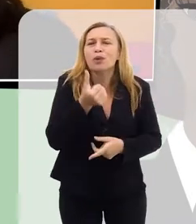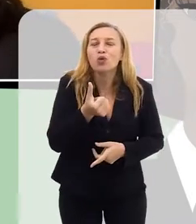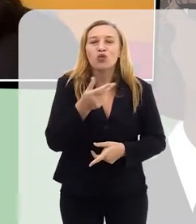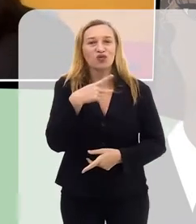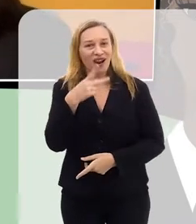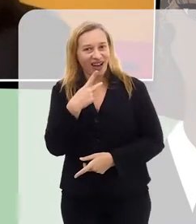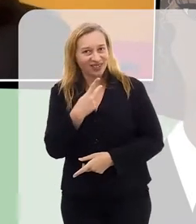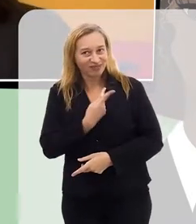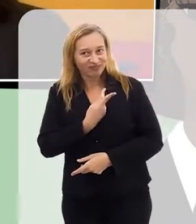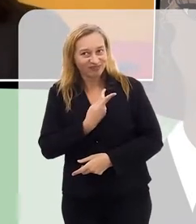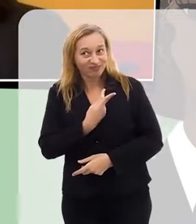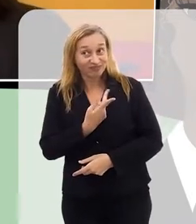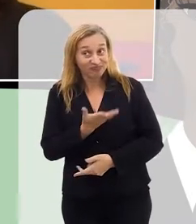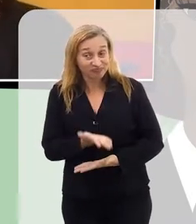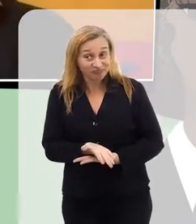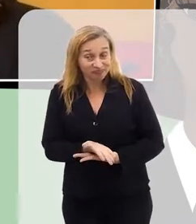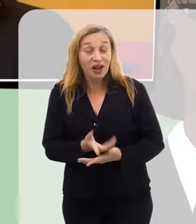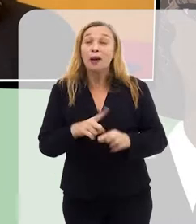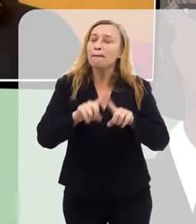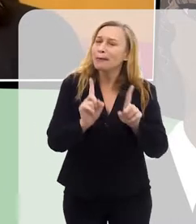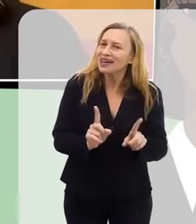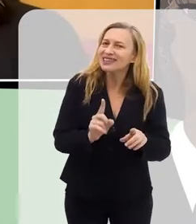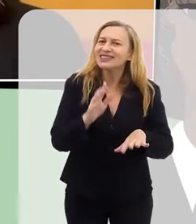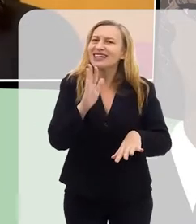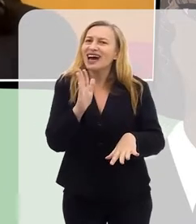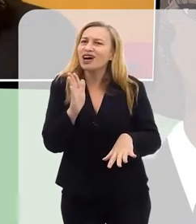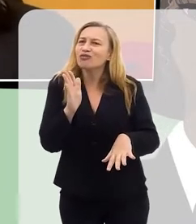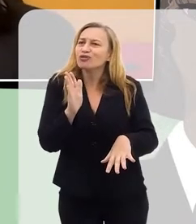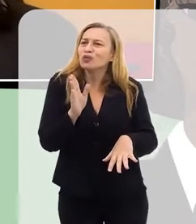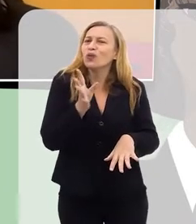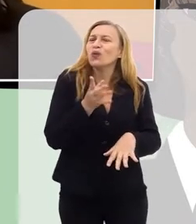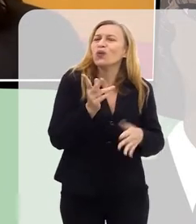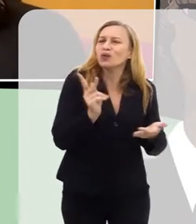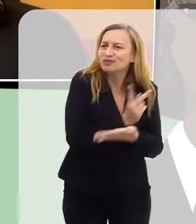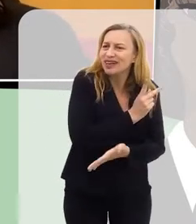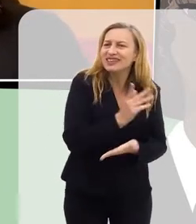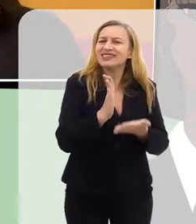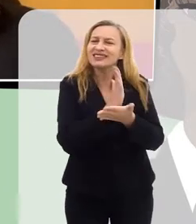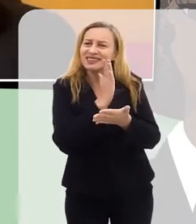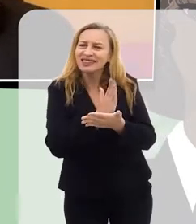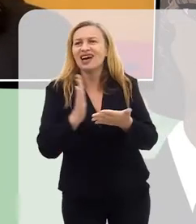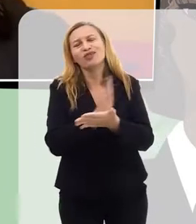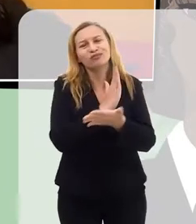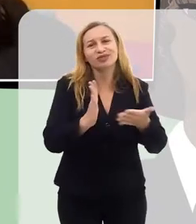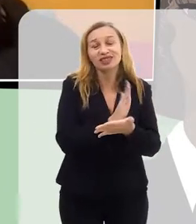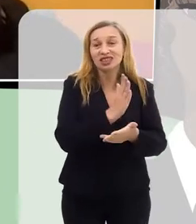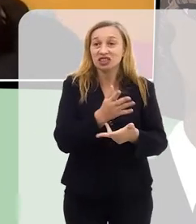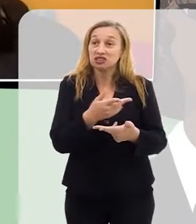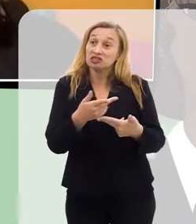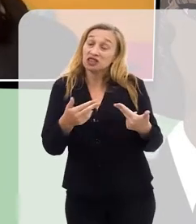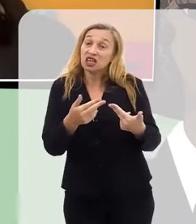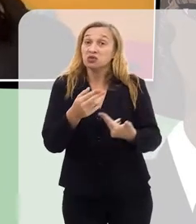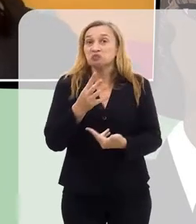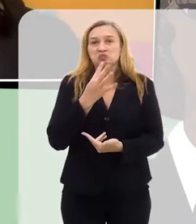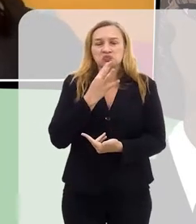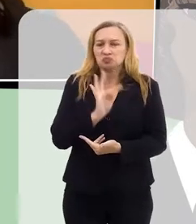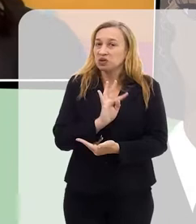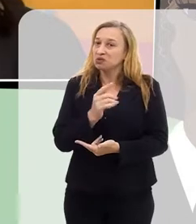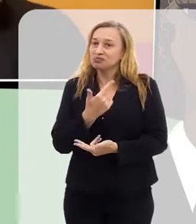comentado, mas que acontece e muitas vezes a gente nem tem o conhecimento.